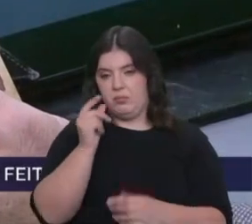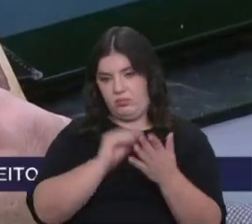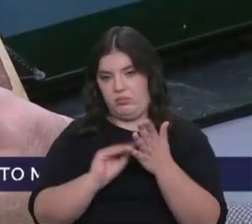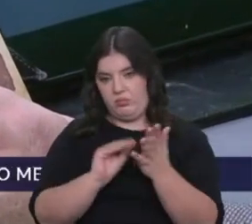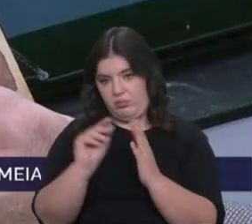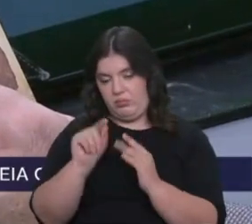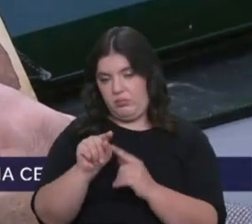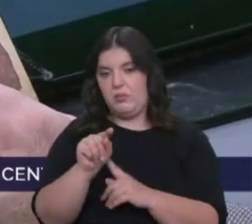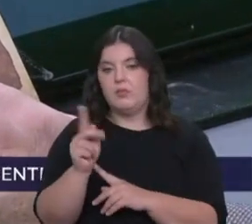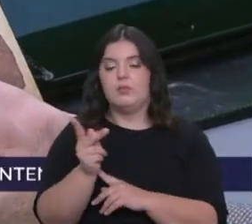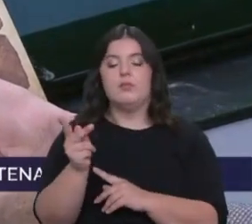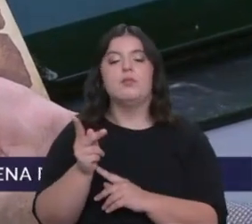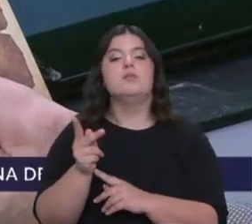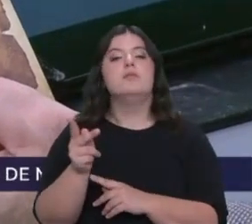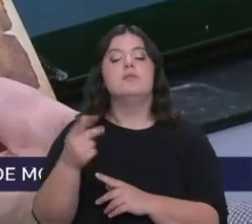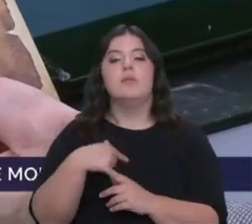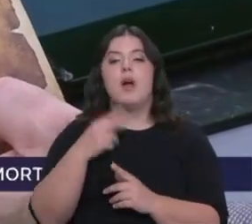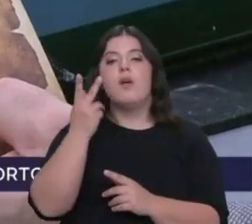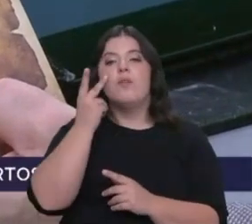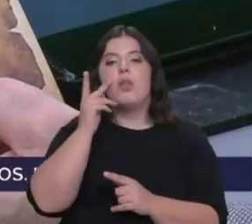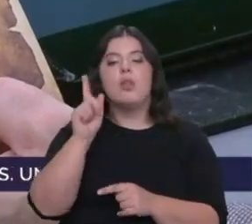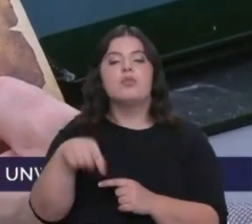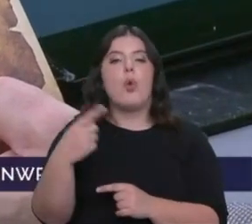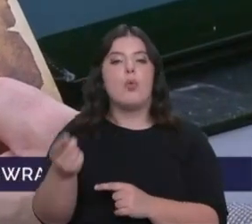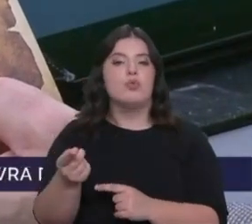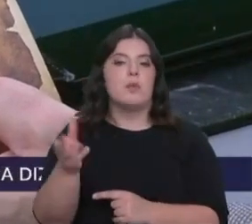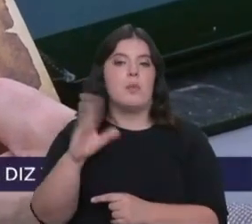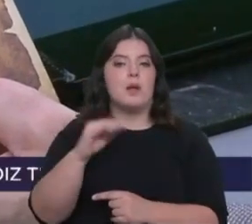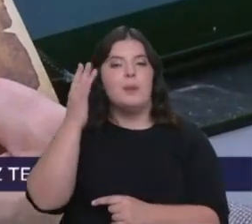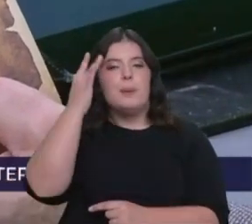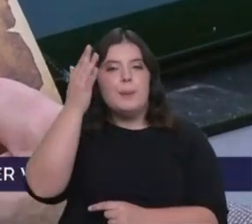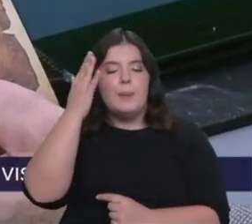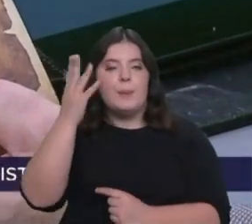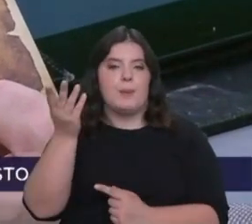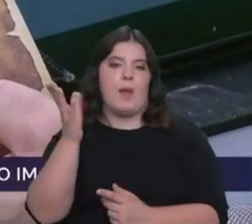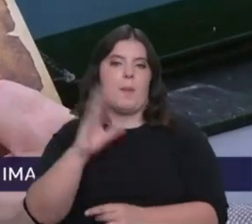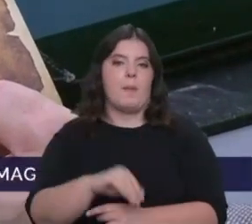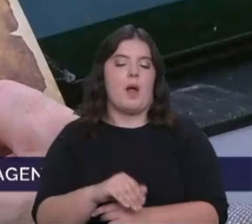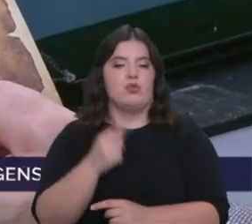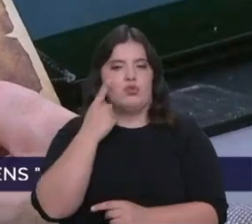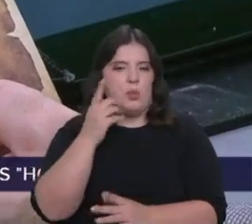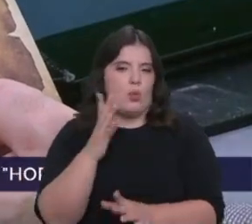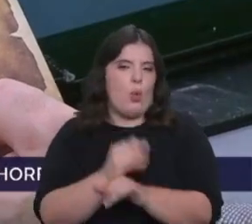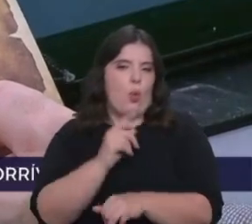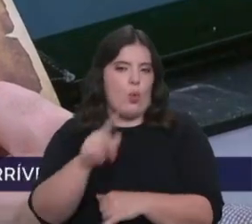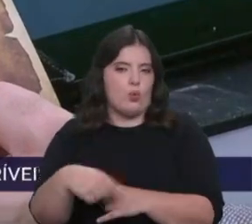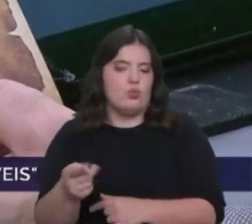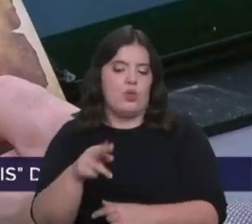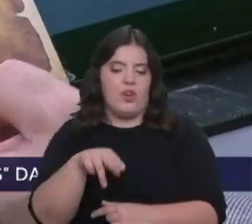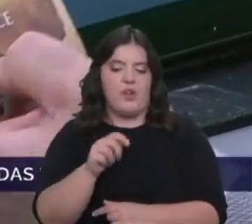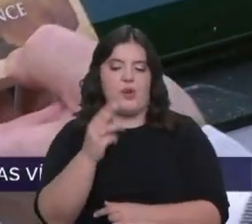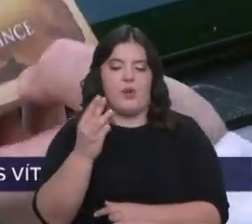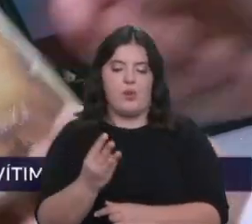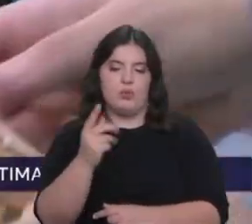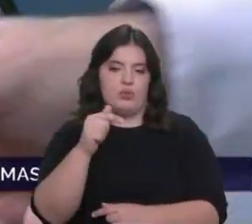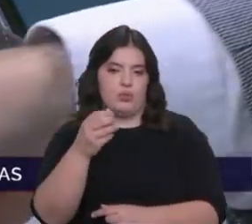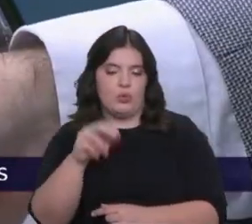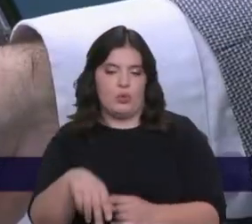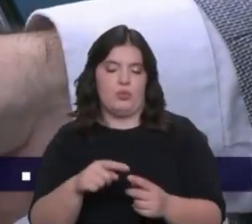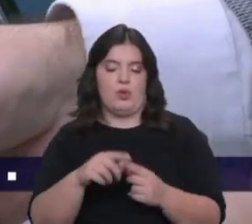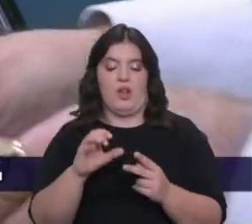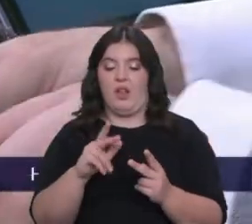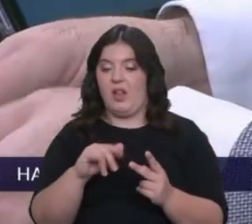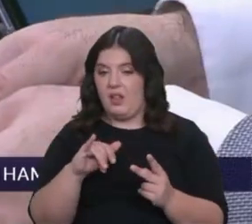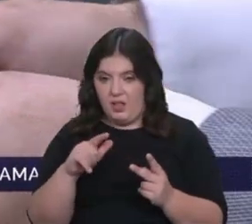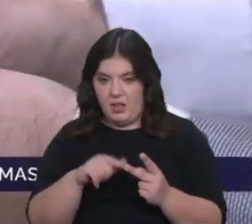Quais eram as outras vidas mais esotéricas, mais recheadas de outro tipo de conhecimento que tinham Newton, Galileu, Copérnico,